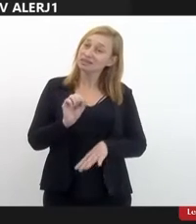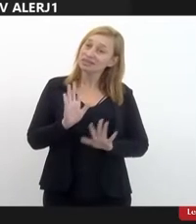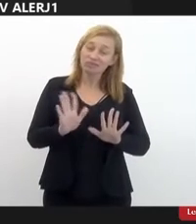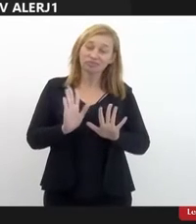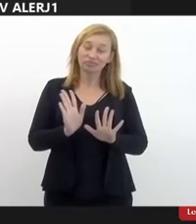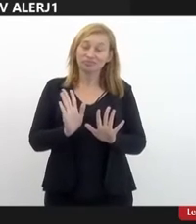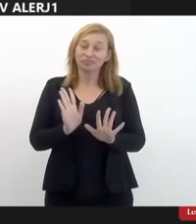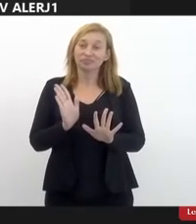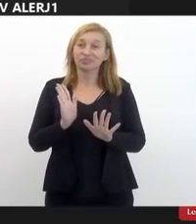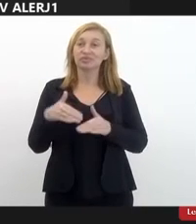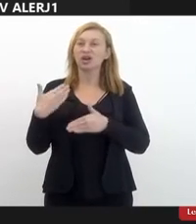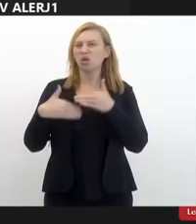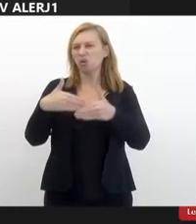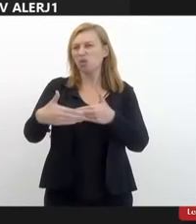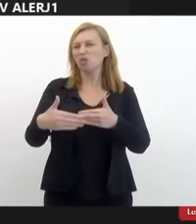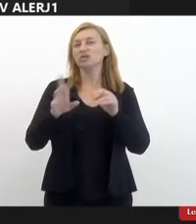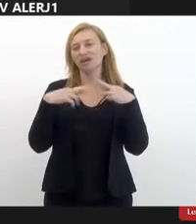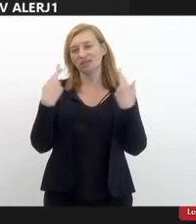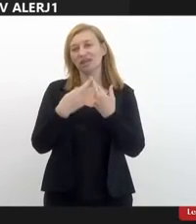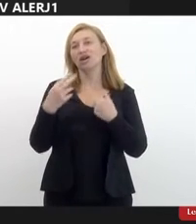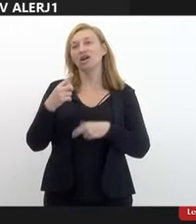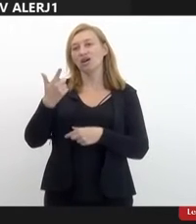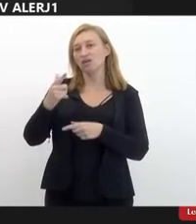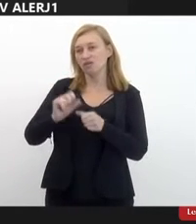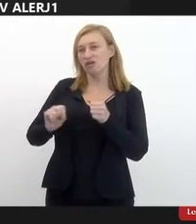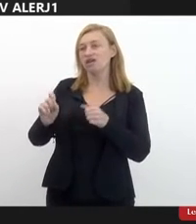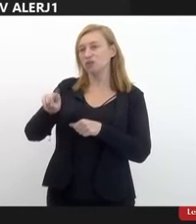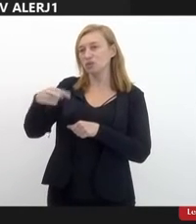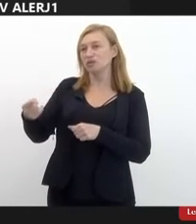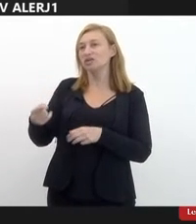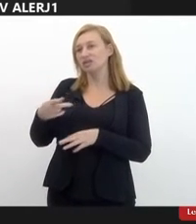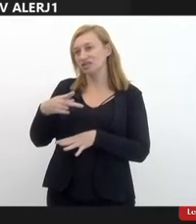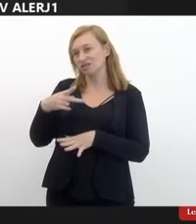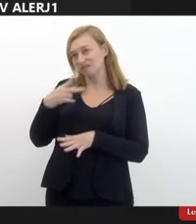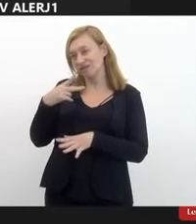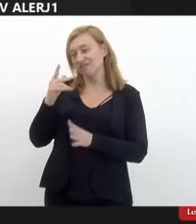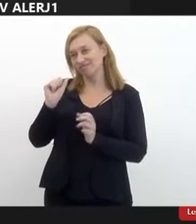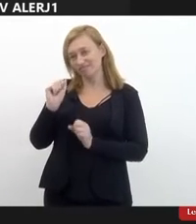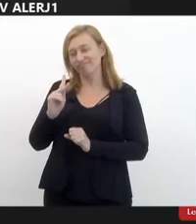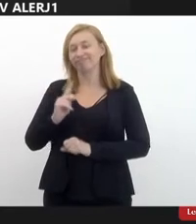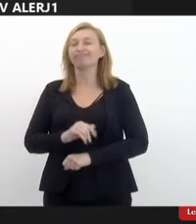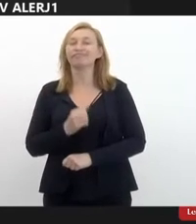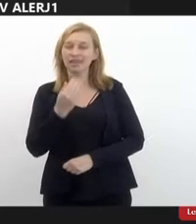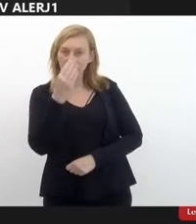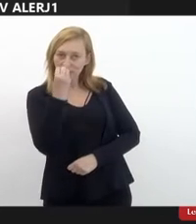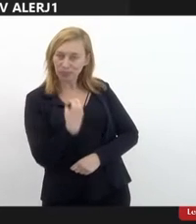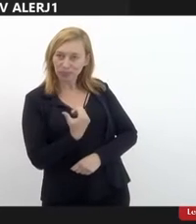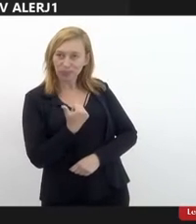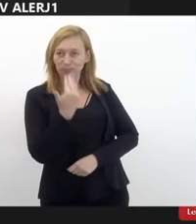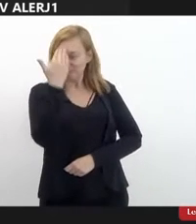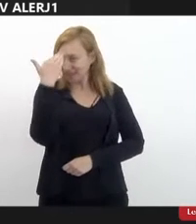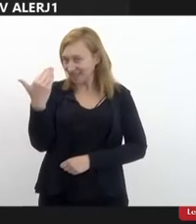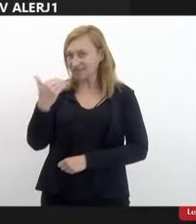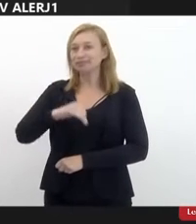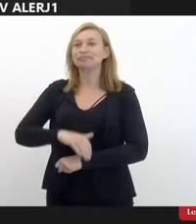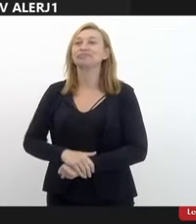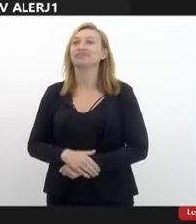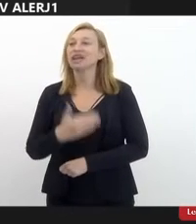Não ao longo da audiência, aí eu faço outras ponderações. Então, tá bom. Obrigada.